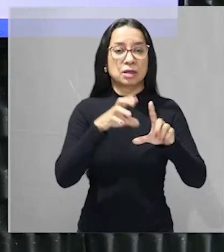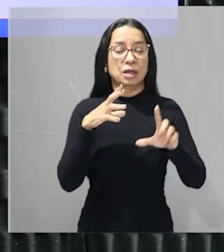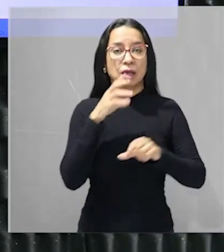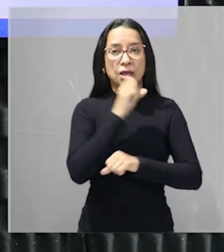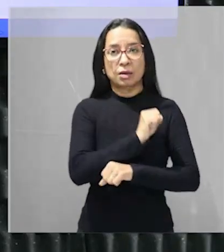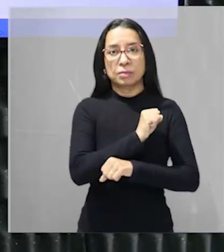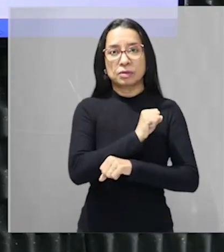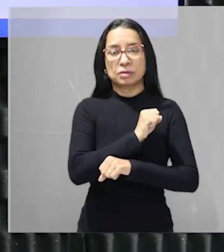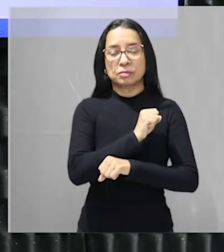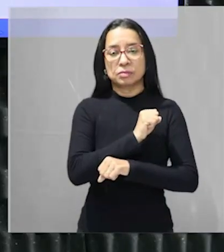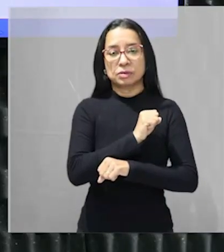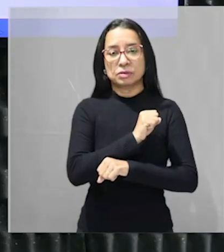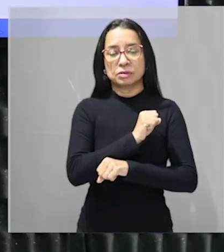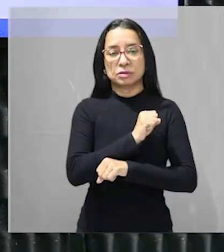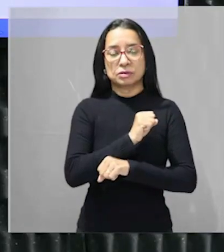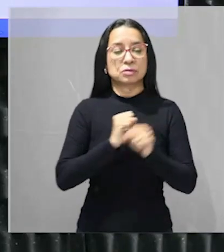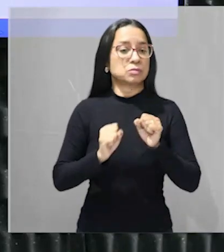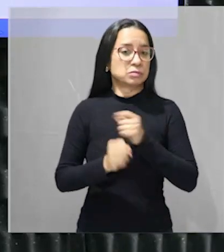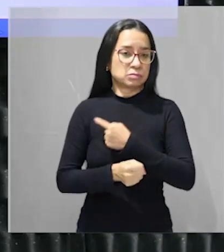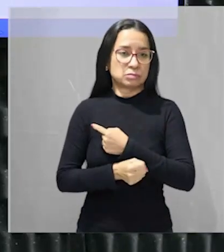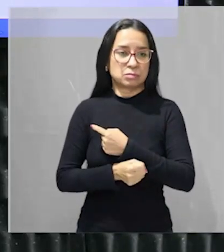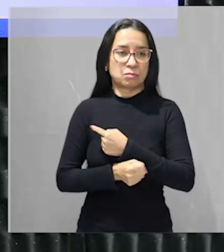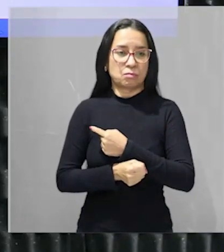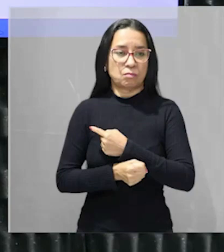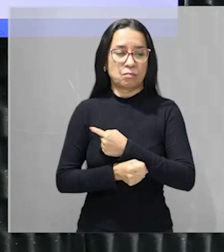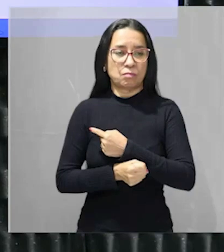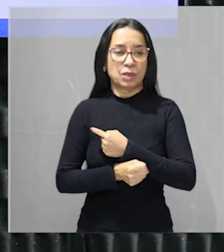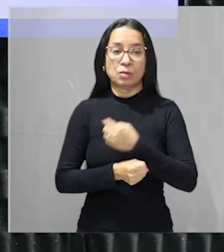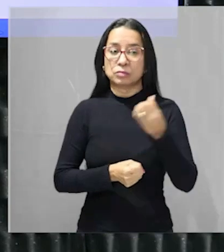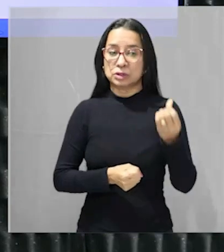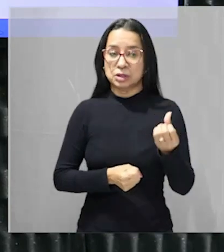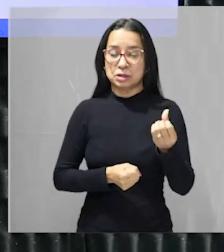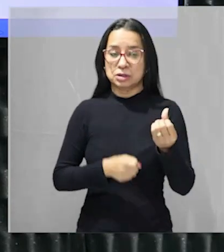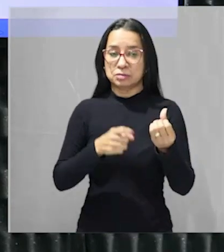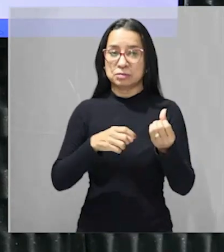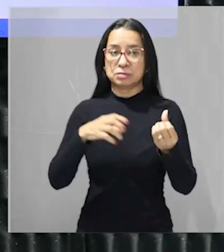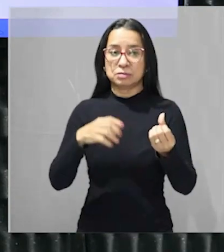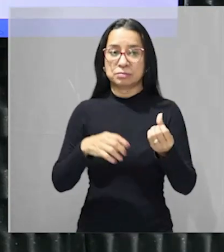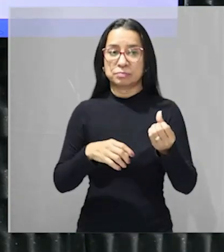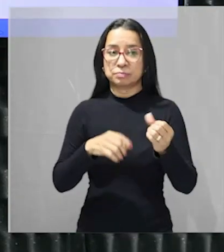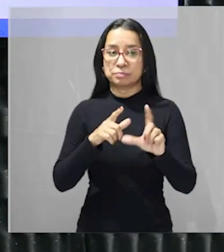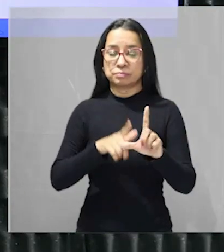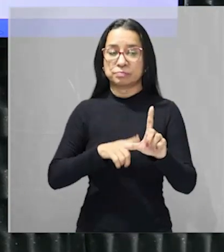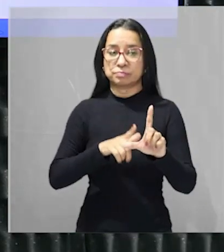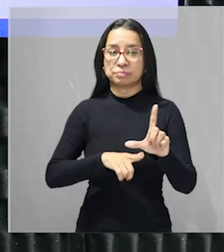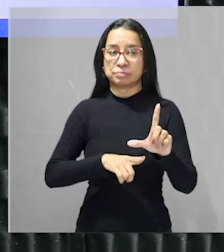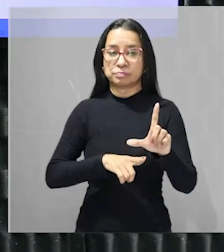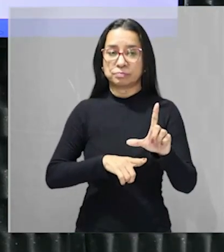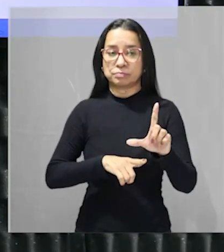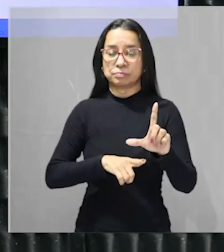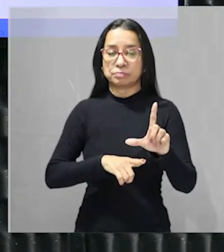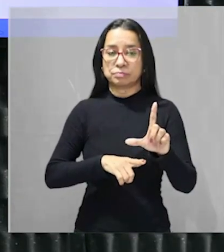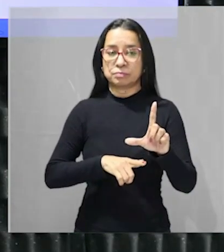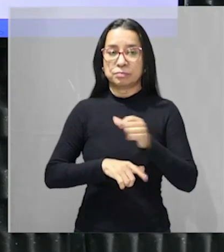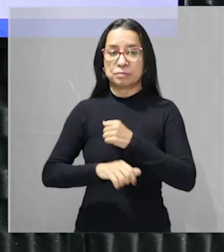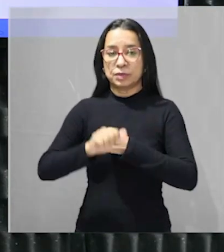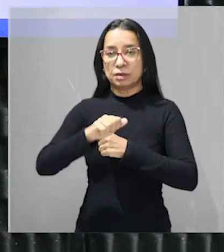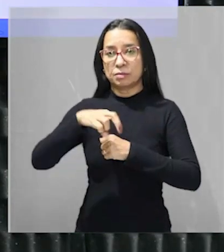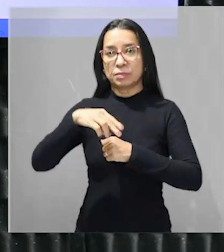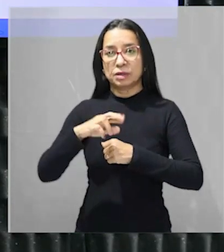rapidamente galera acabei de te falar os domínios morfoclimáticos os 6 vamos repetir domínio Amazônico